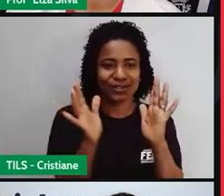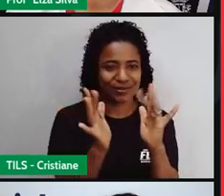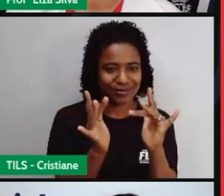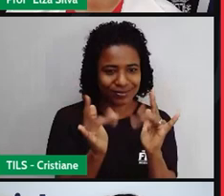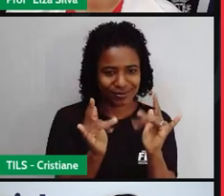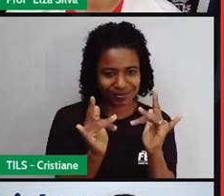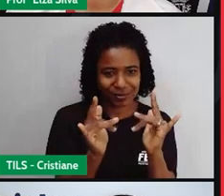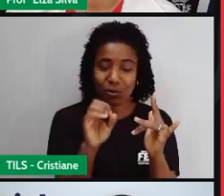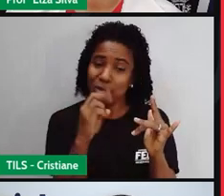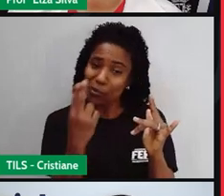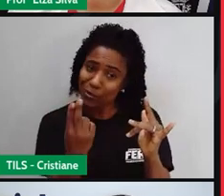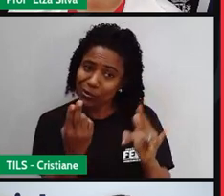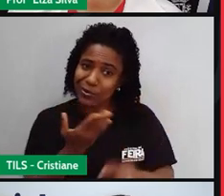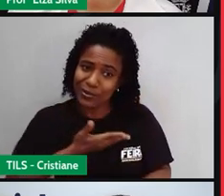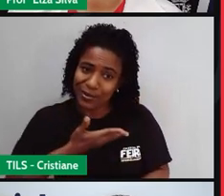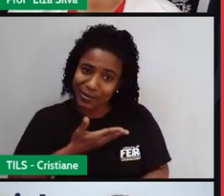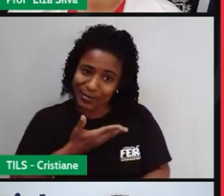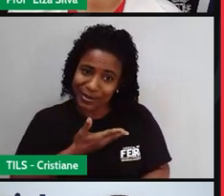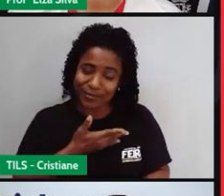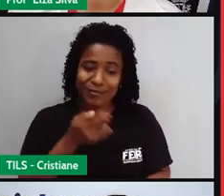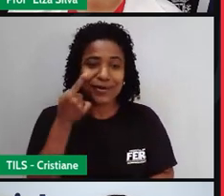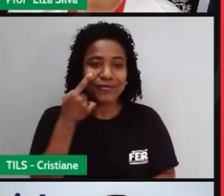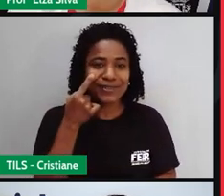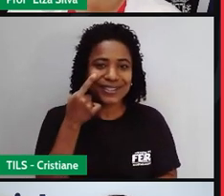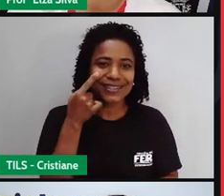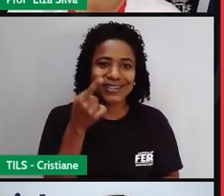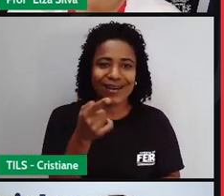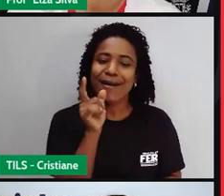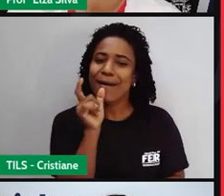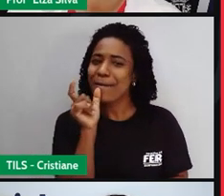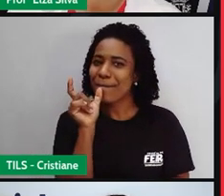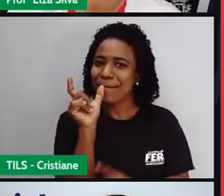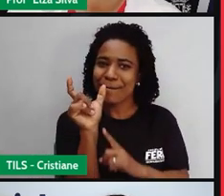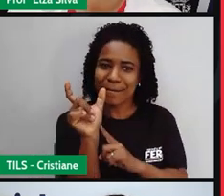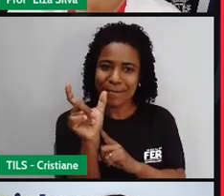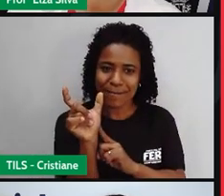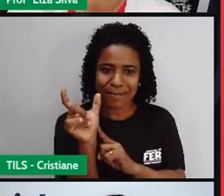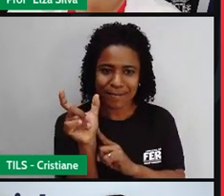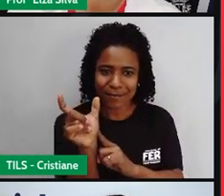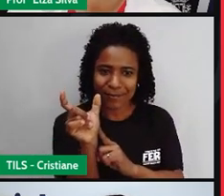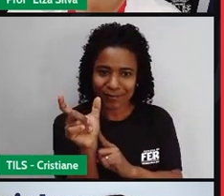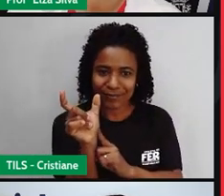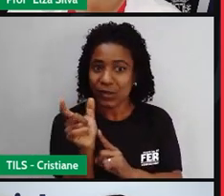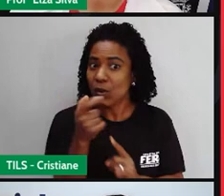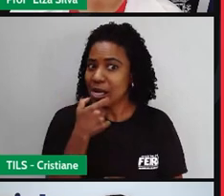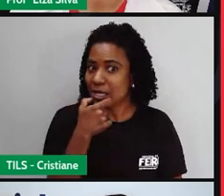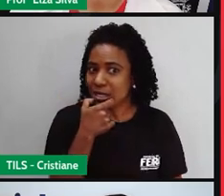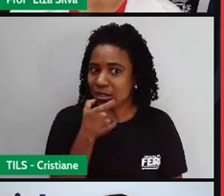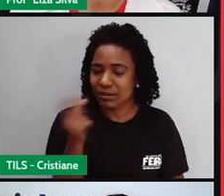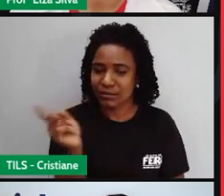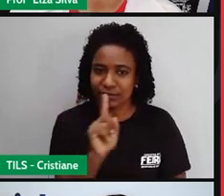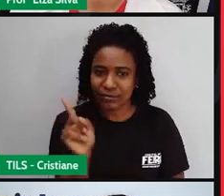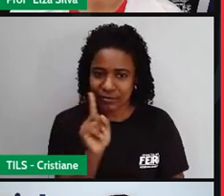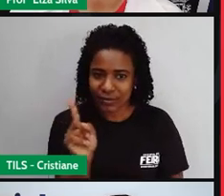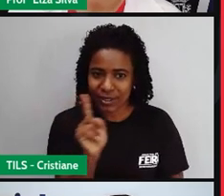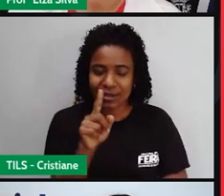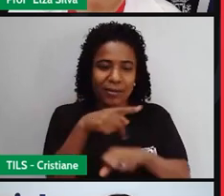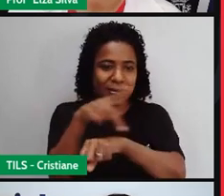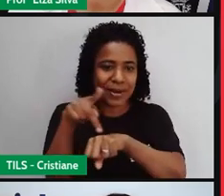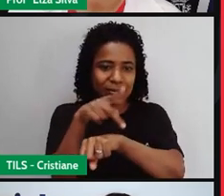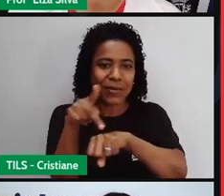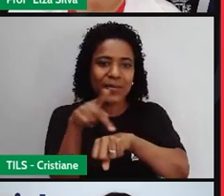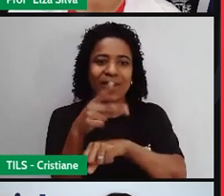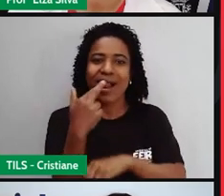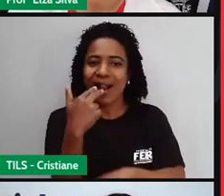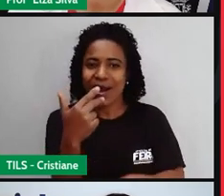Eu vou tentar soletrar essa palavra, mas não é uma palavra em inglês, é uma palavra no finlandês, então